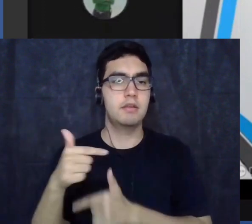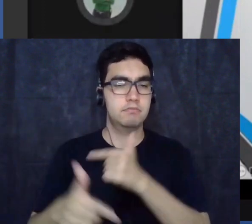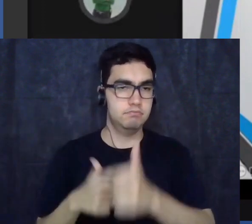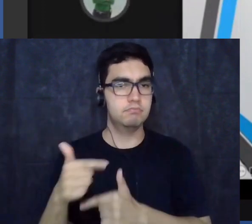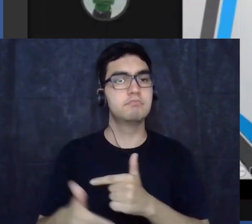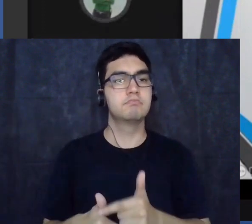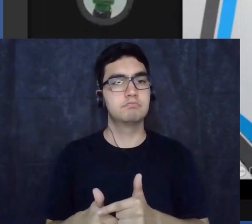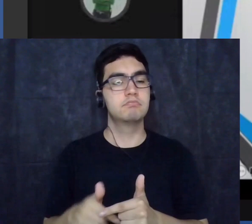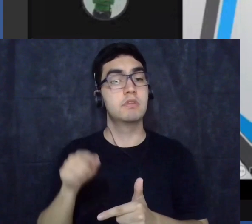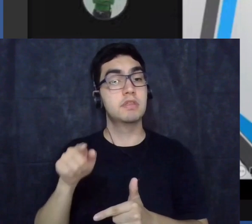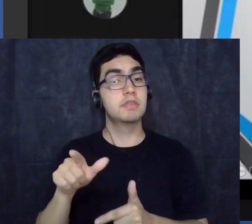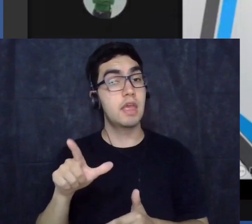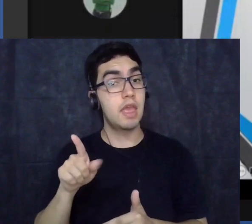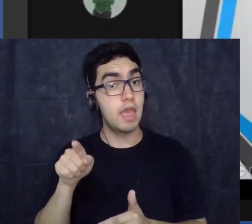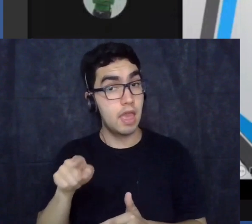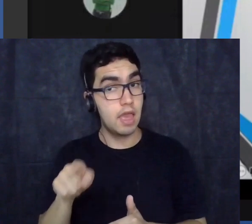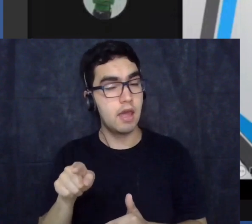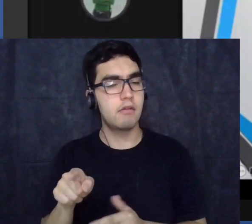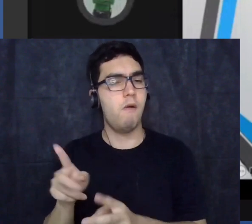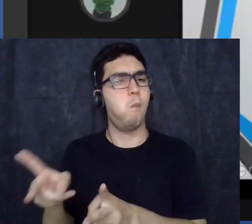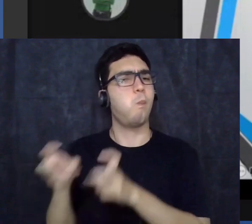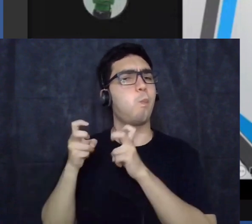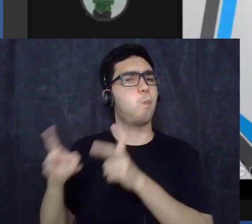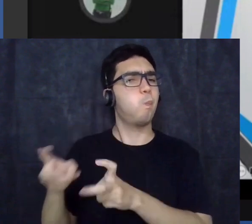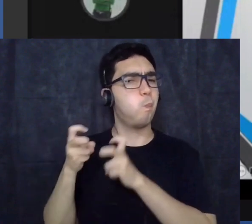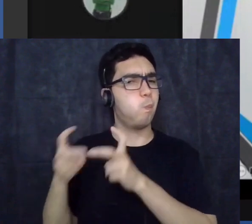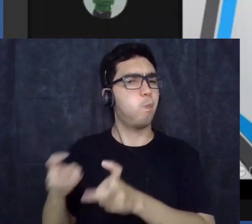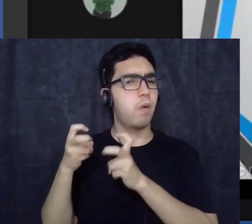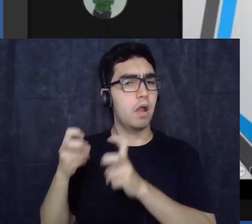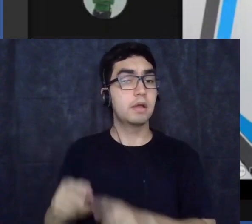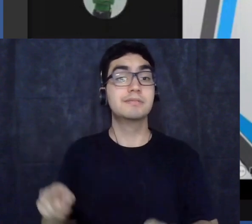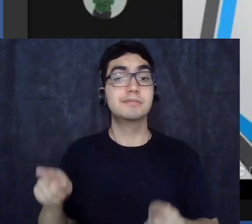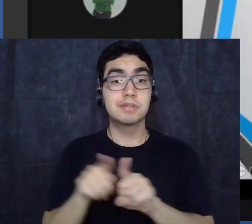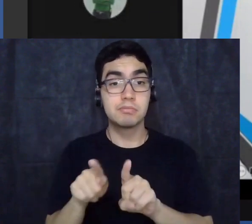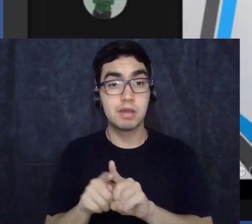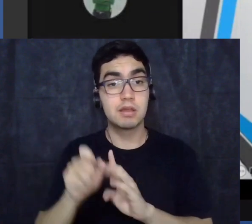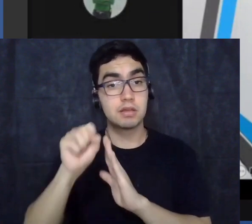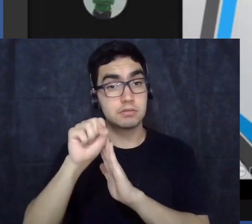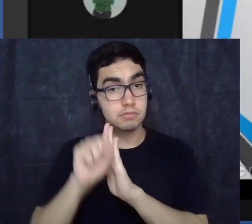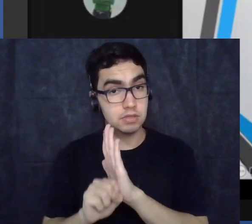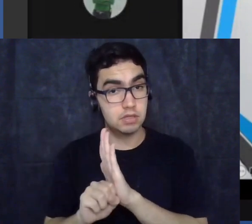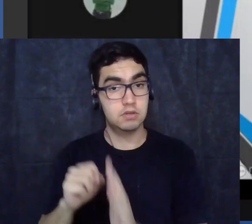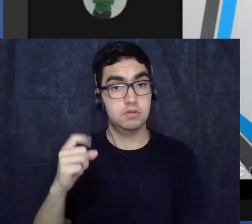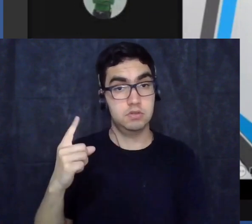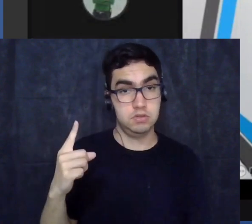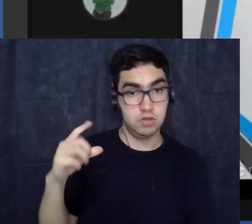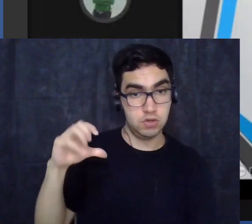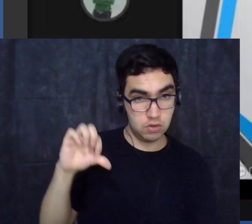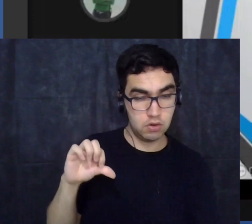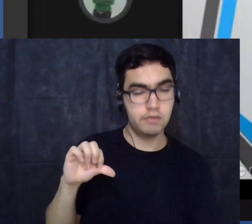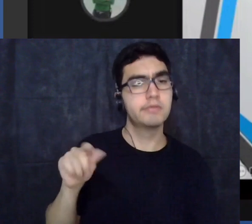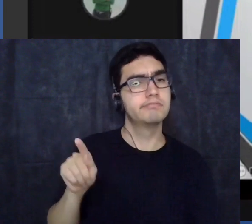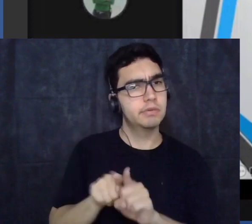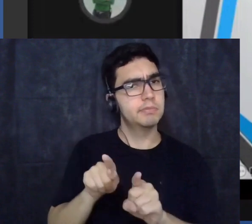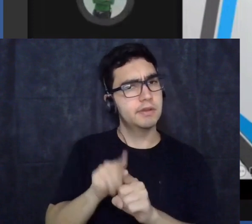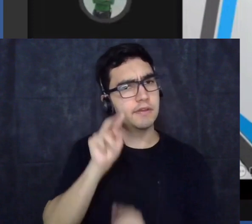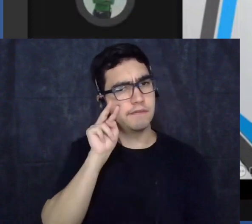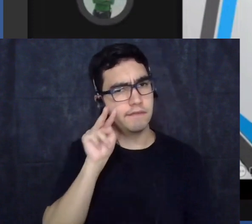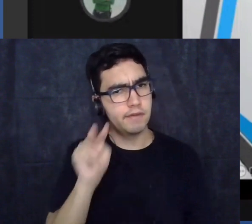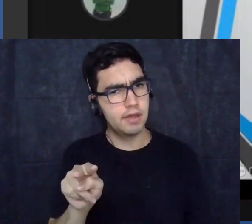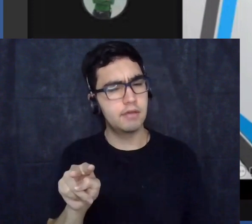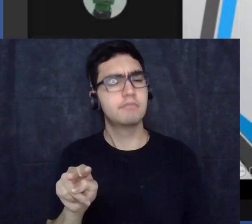no século XIX, também assistimos as nações